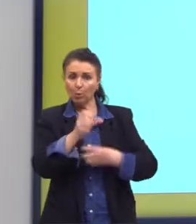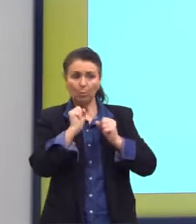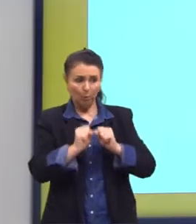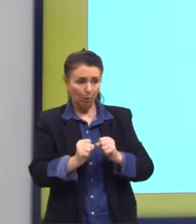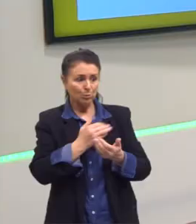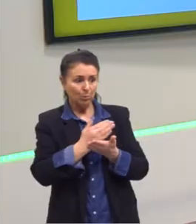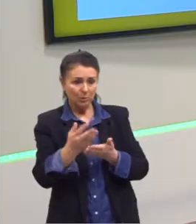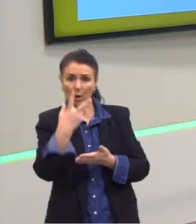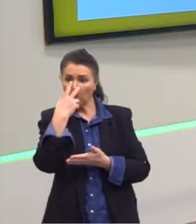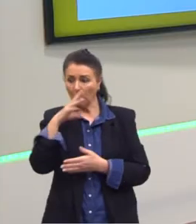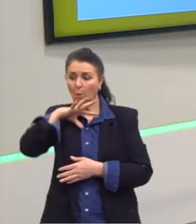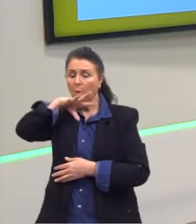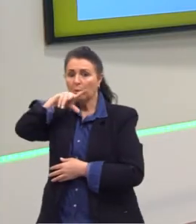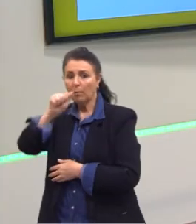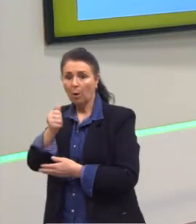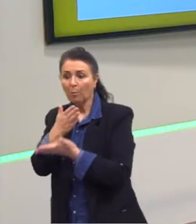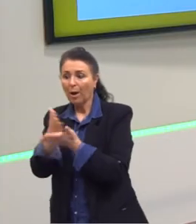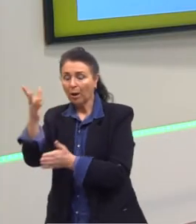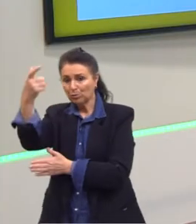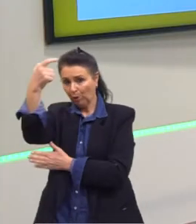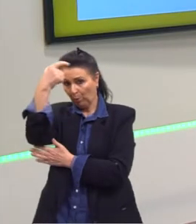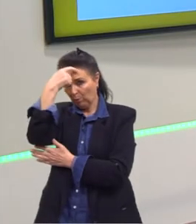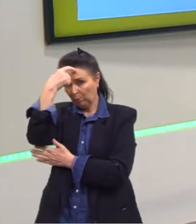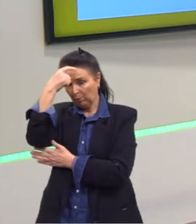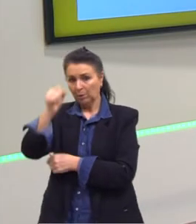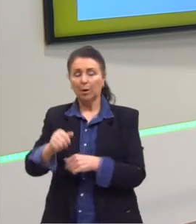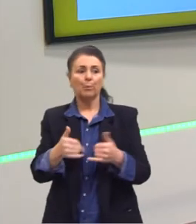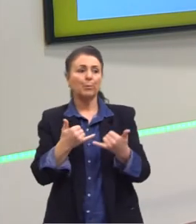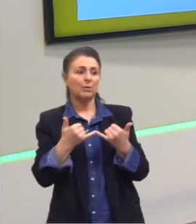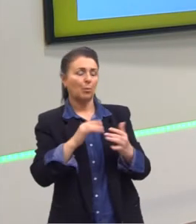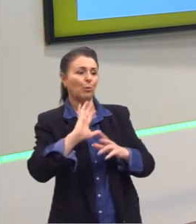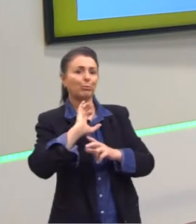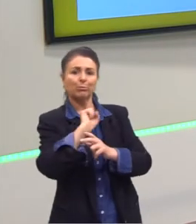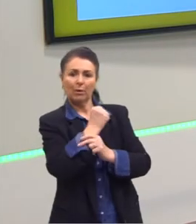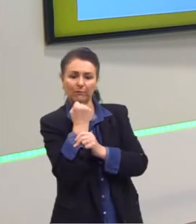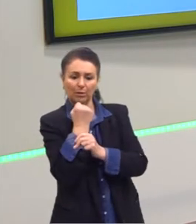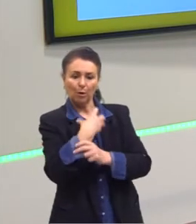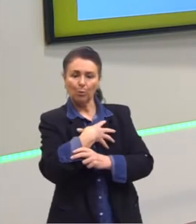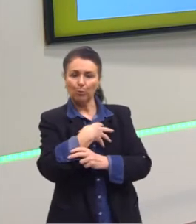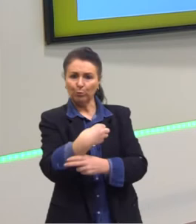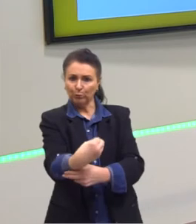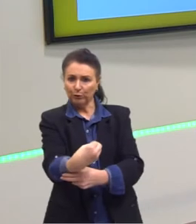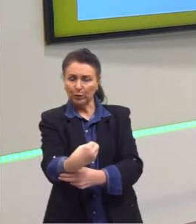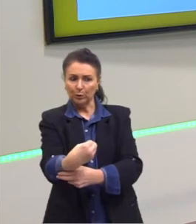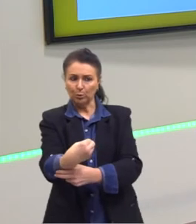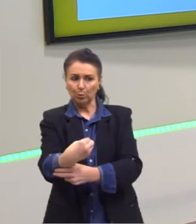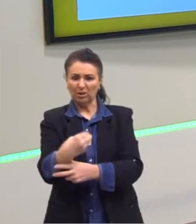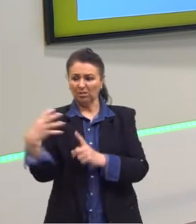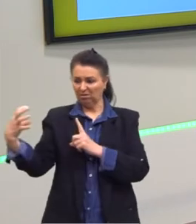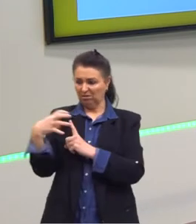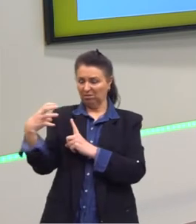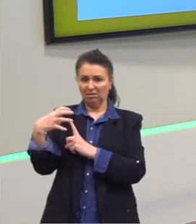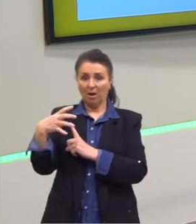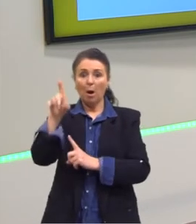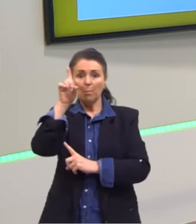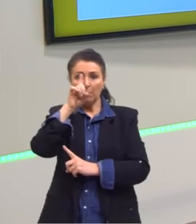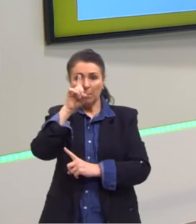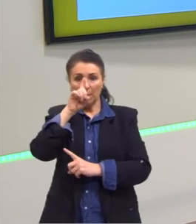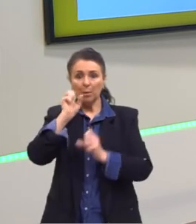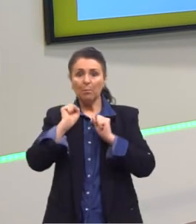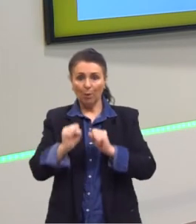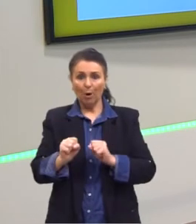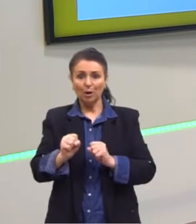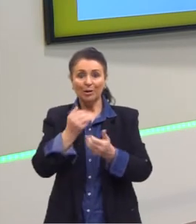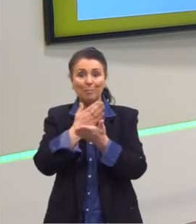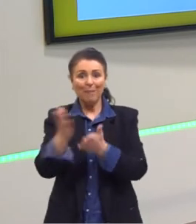consciência. e, por exemplo, sei lá, defender um filho que está passando, está sendo atacado. Nós podemos, uma mãe pode perder a sua